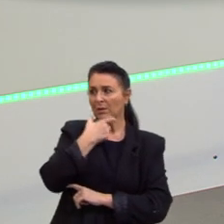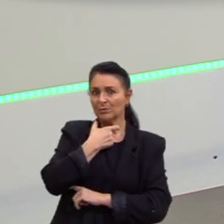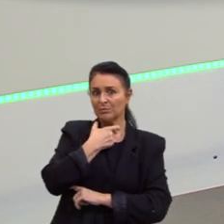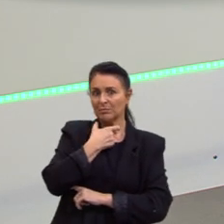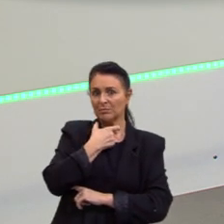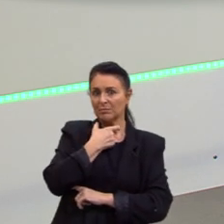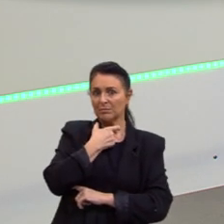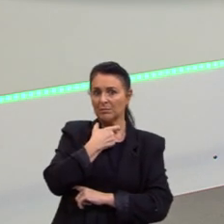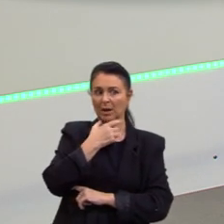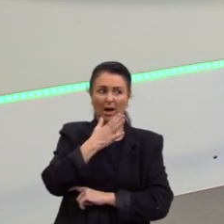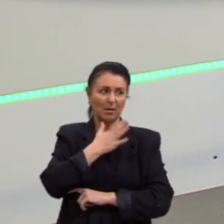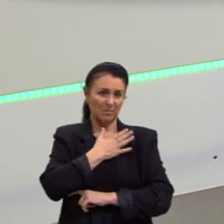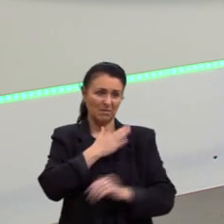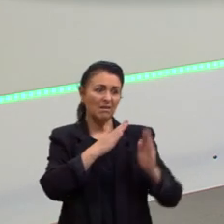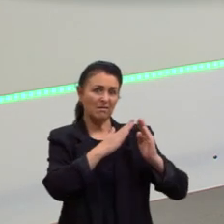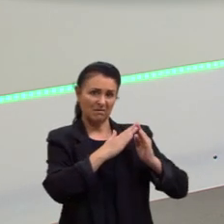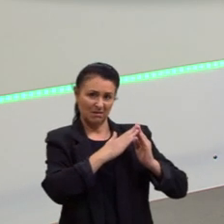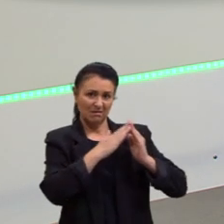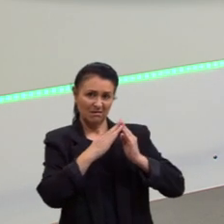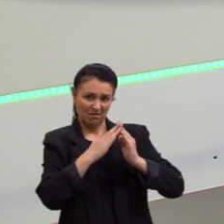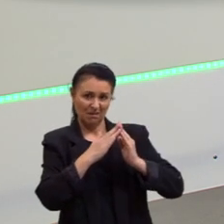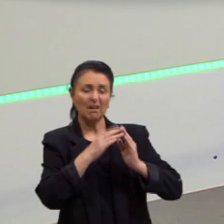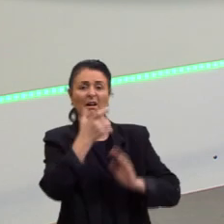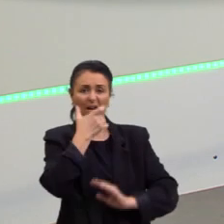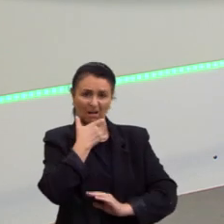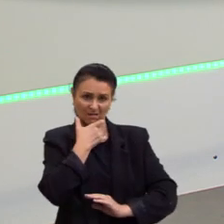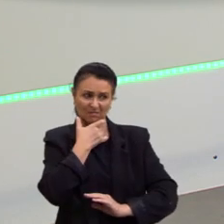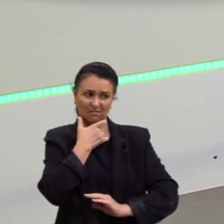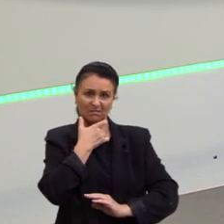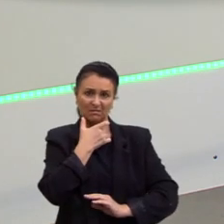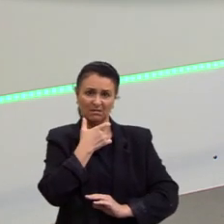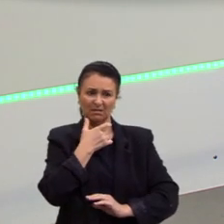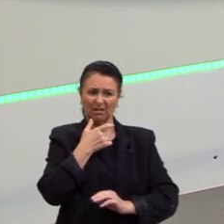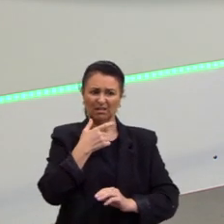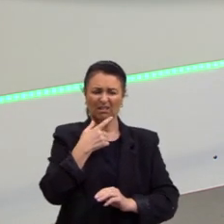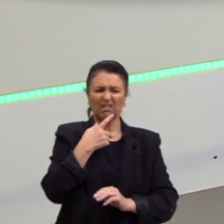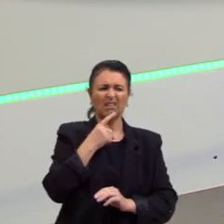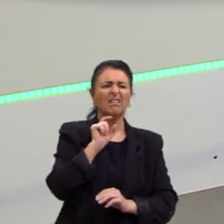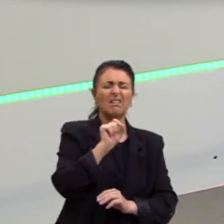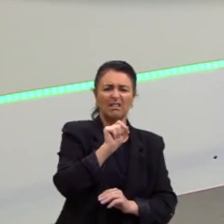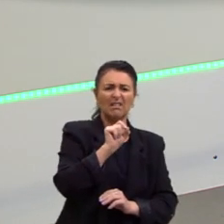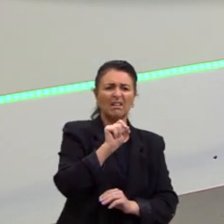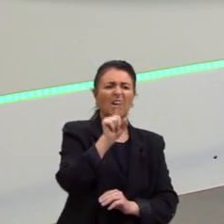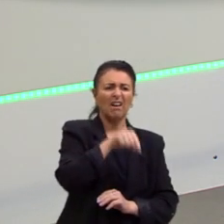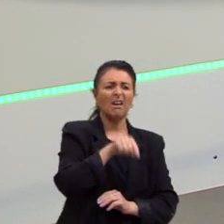minha vizinha acha que tal coisa. Não.